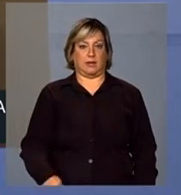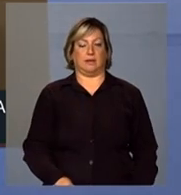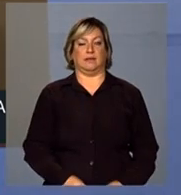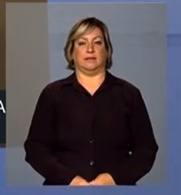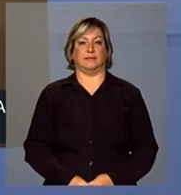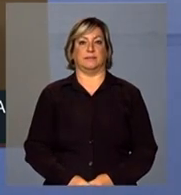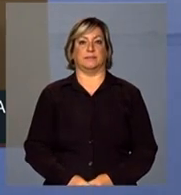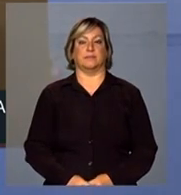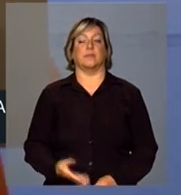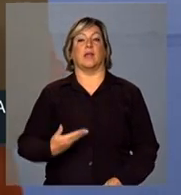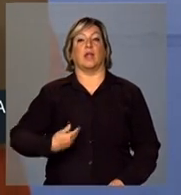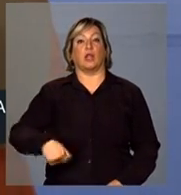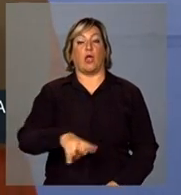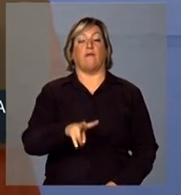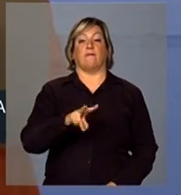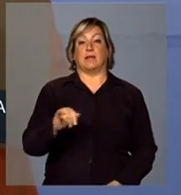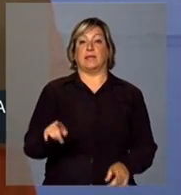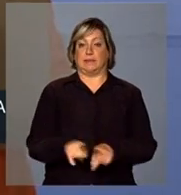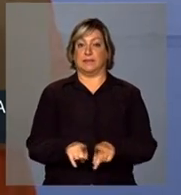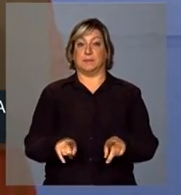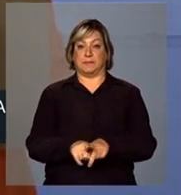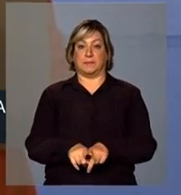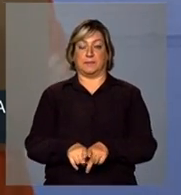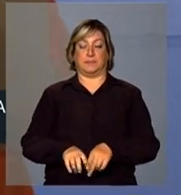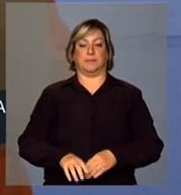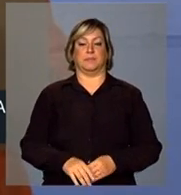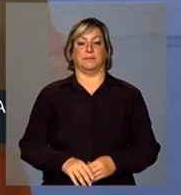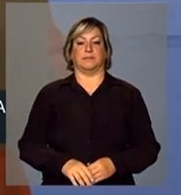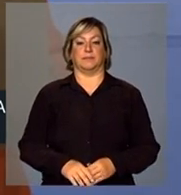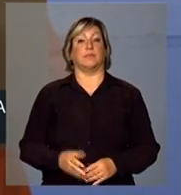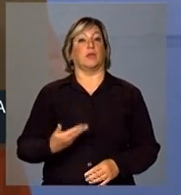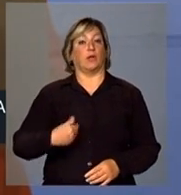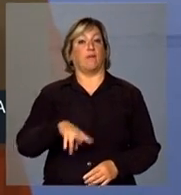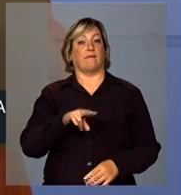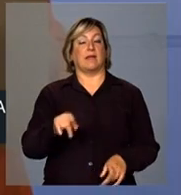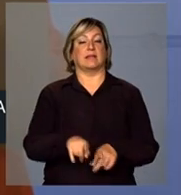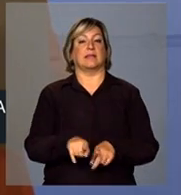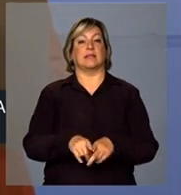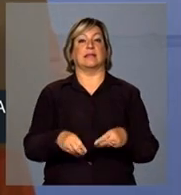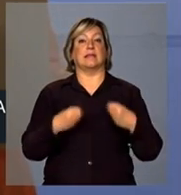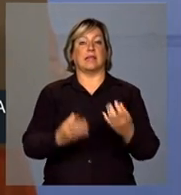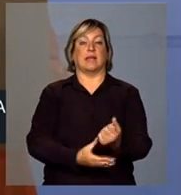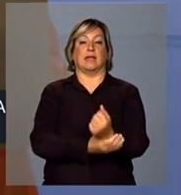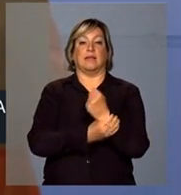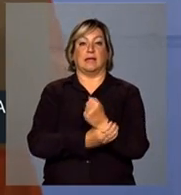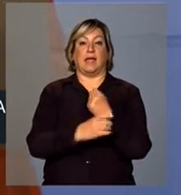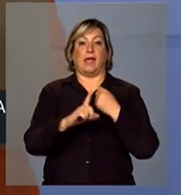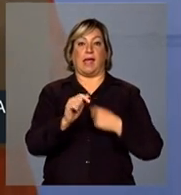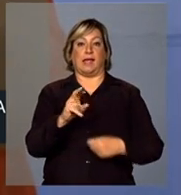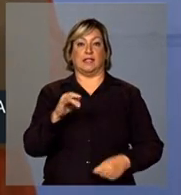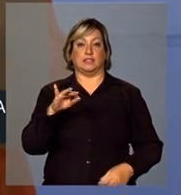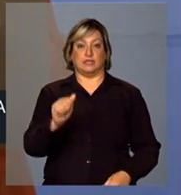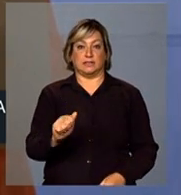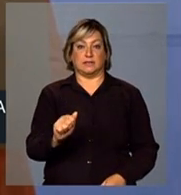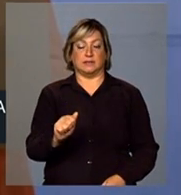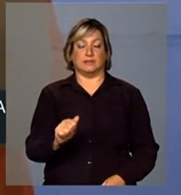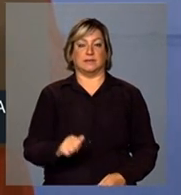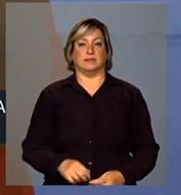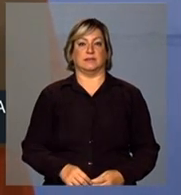Nós vamos também garantir que,